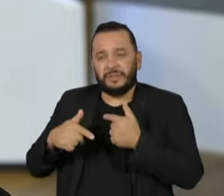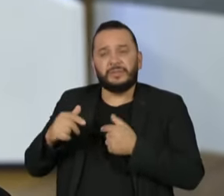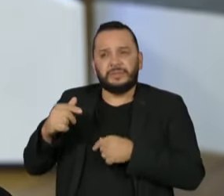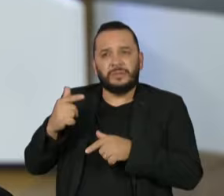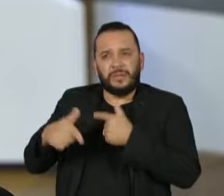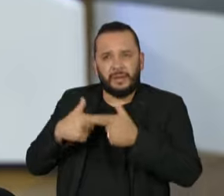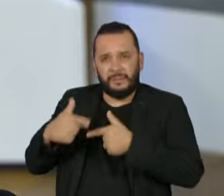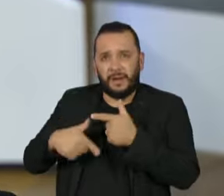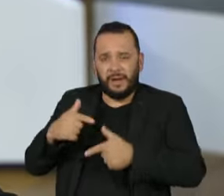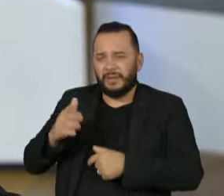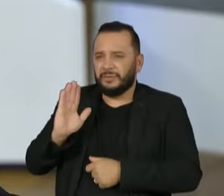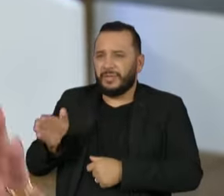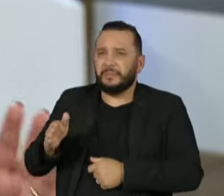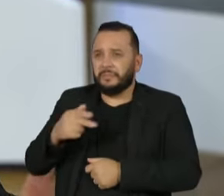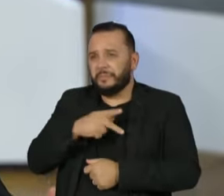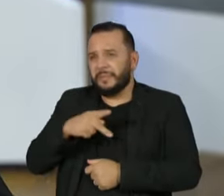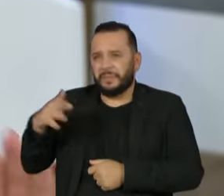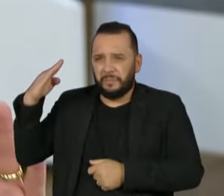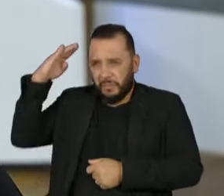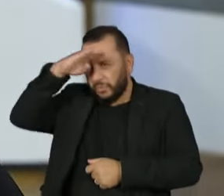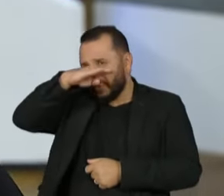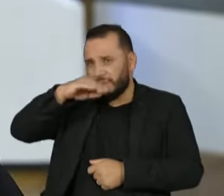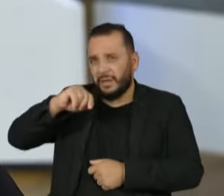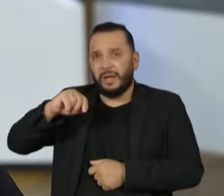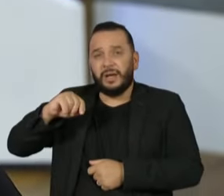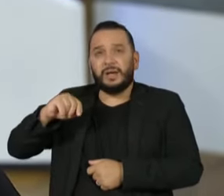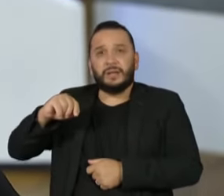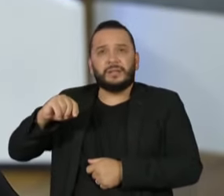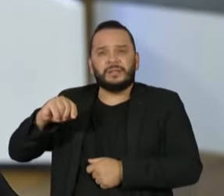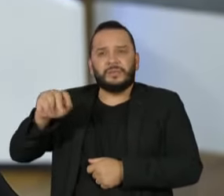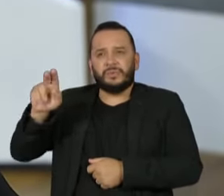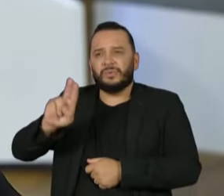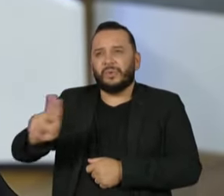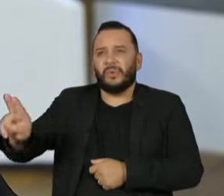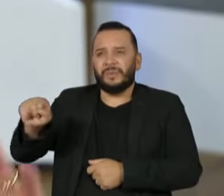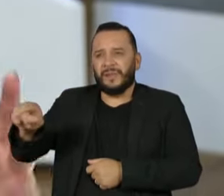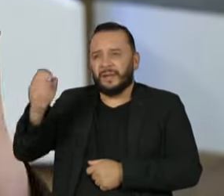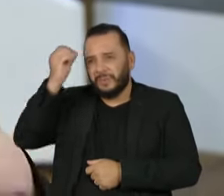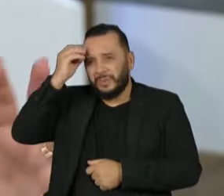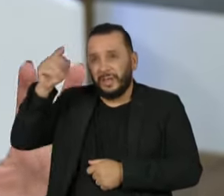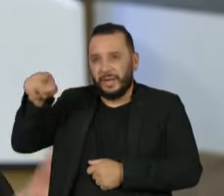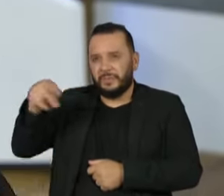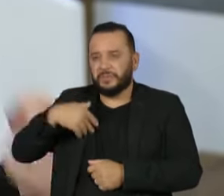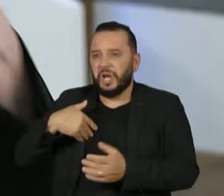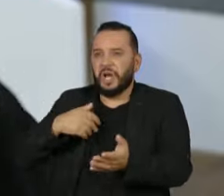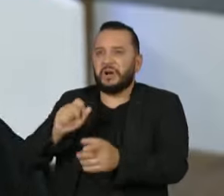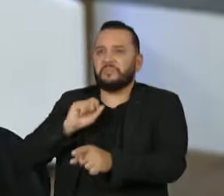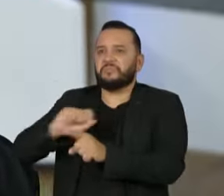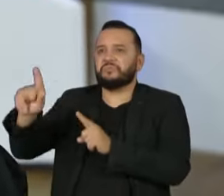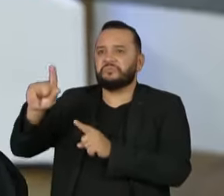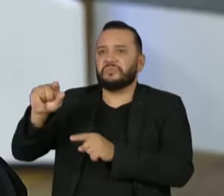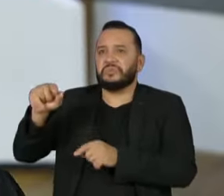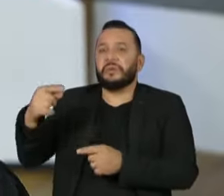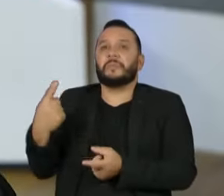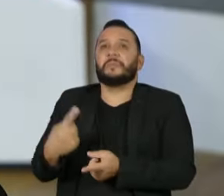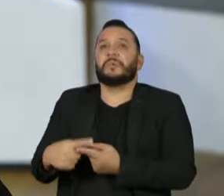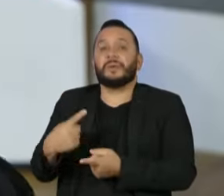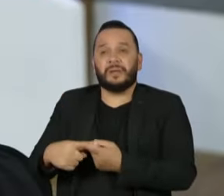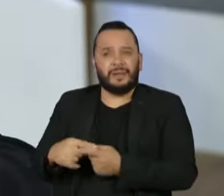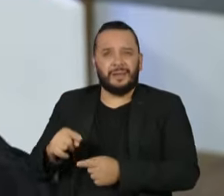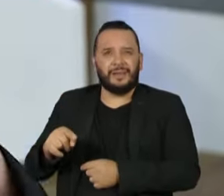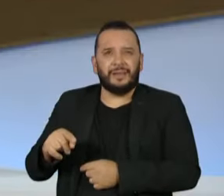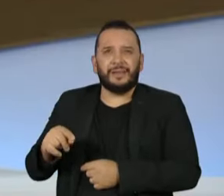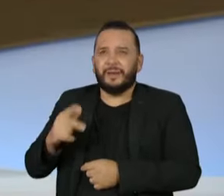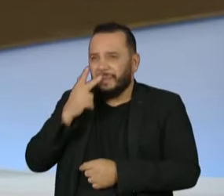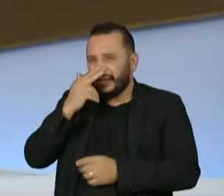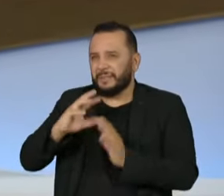Dilma, do presidente Bolsonaro, não me lembro especificamente o nome dela, que ela tinha sido mandada embora por uma indicação, parece-me